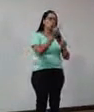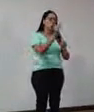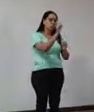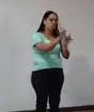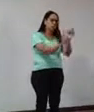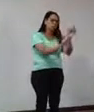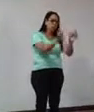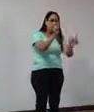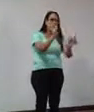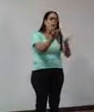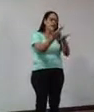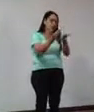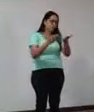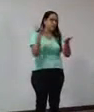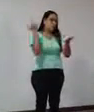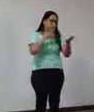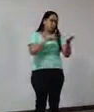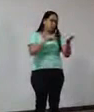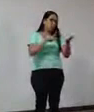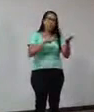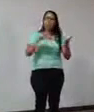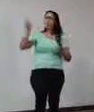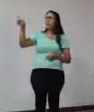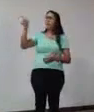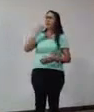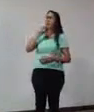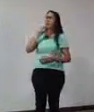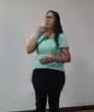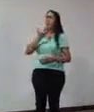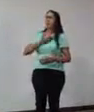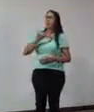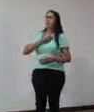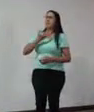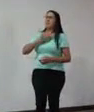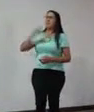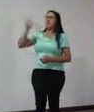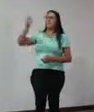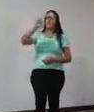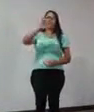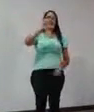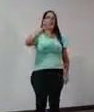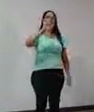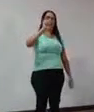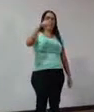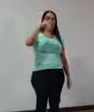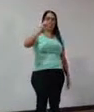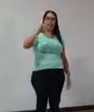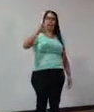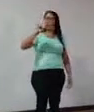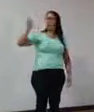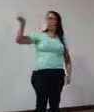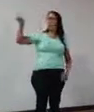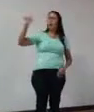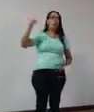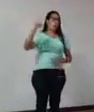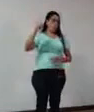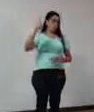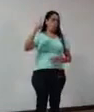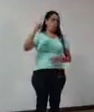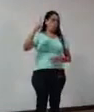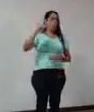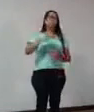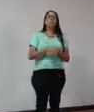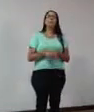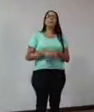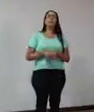E esse meu grande amigo, professor Elinaldo Meira, agora da Universidade Federal de Goiás, fez toda